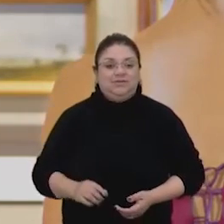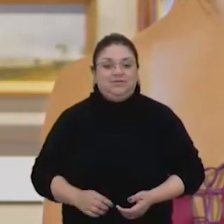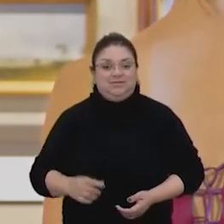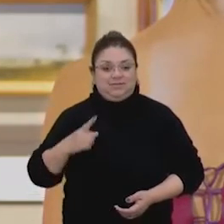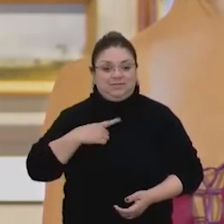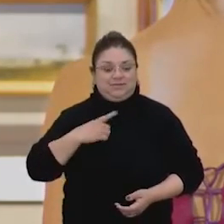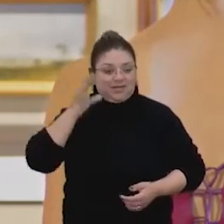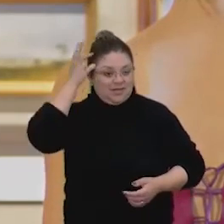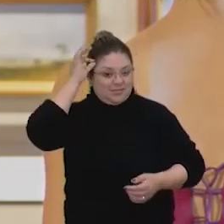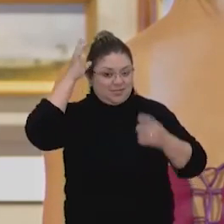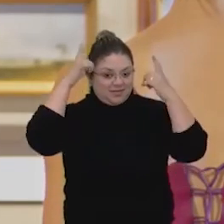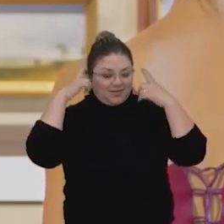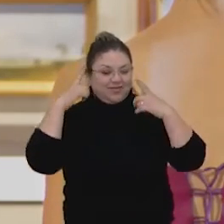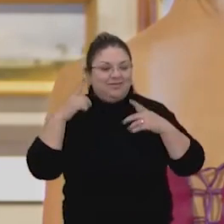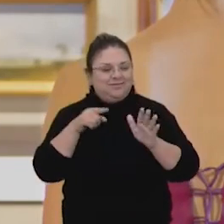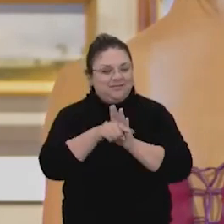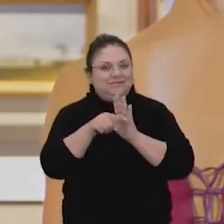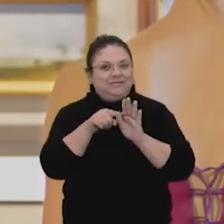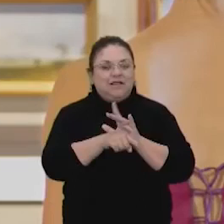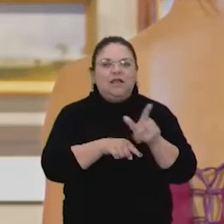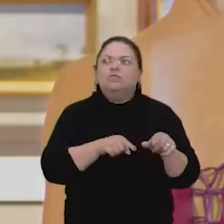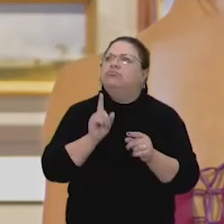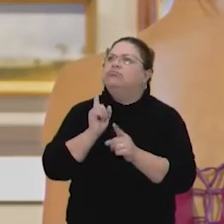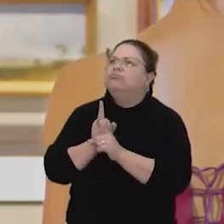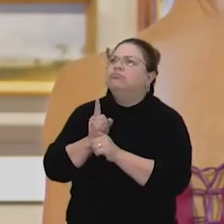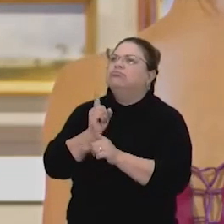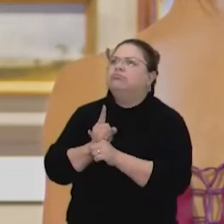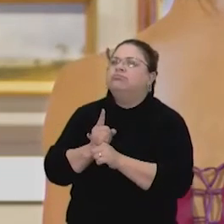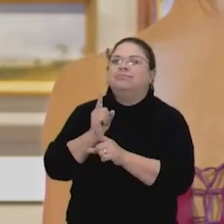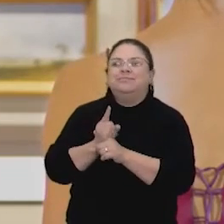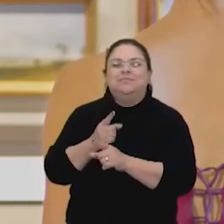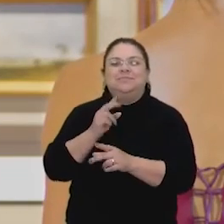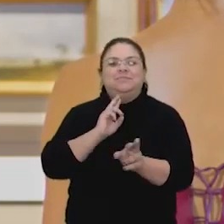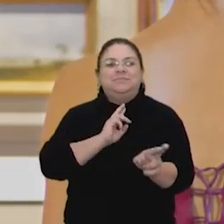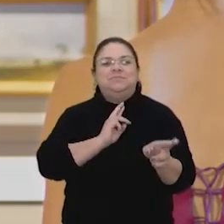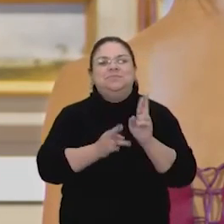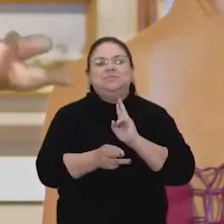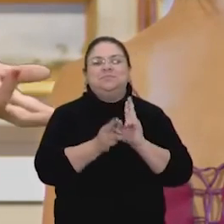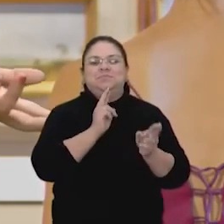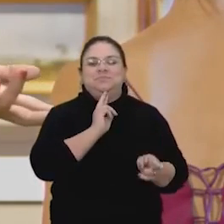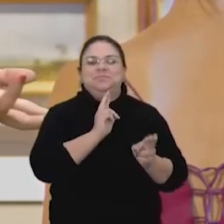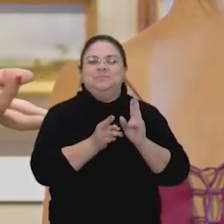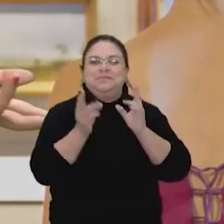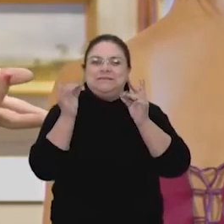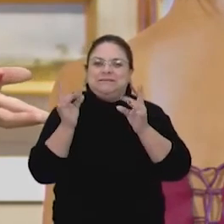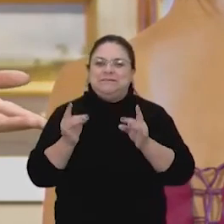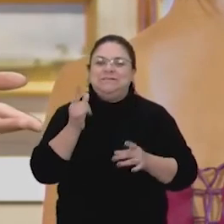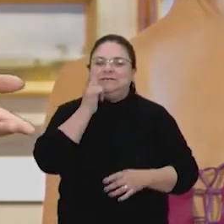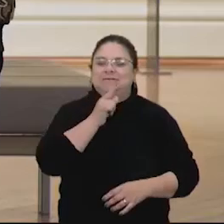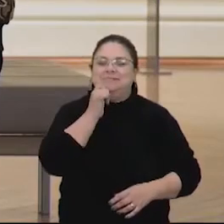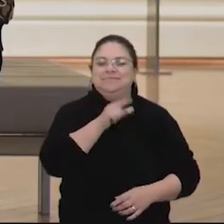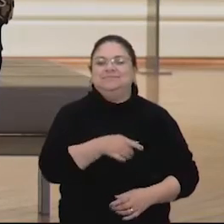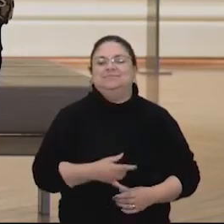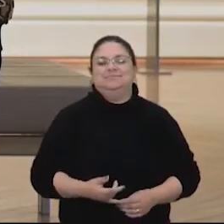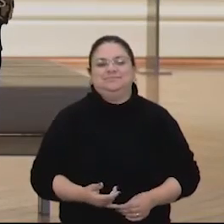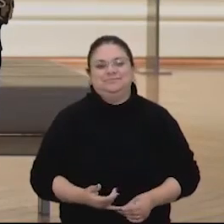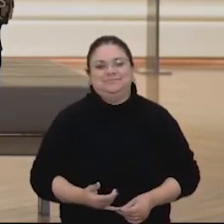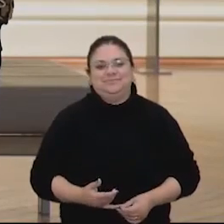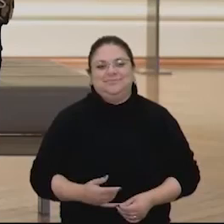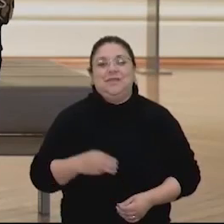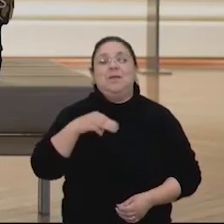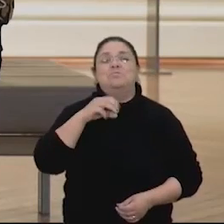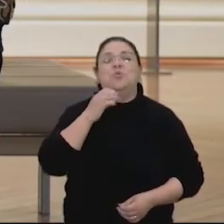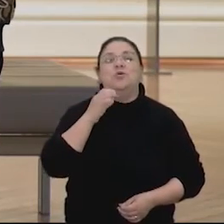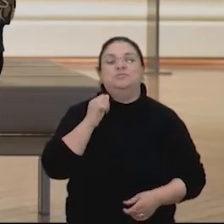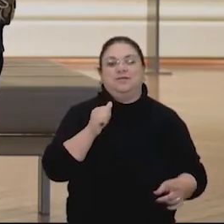dela tem um negocinho. E aí, eles iam descobrir um mundo à parte nos detalhes. Sim. Na moça, que eles